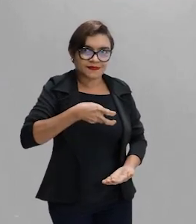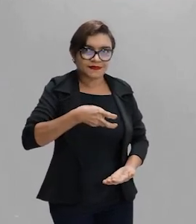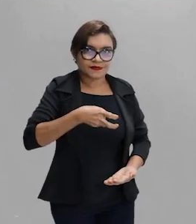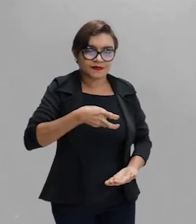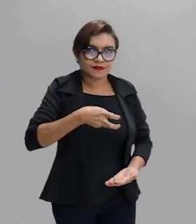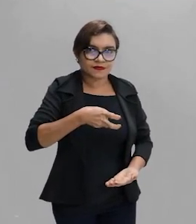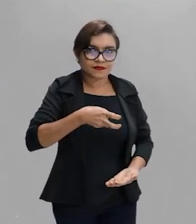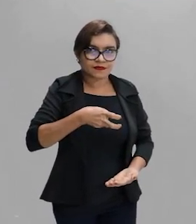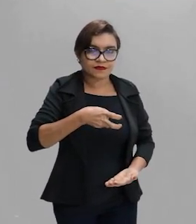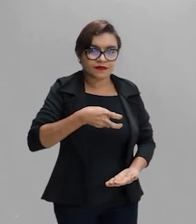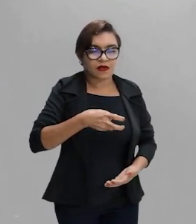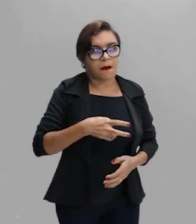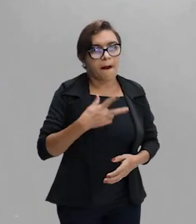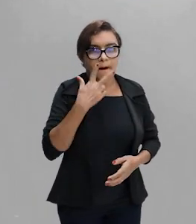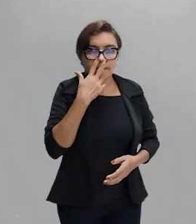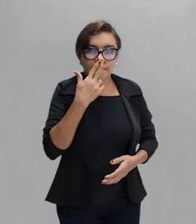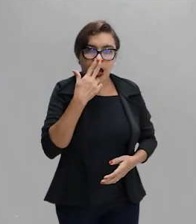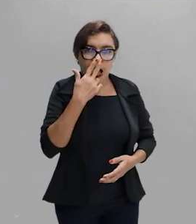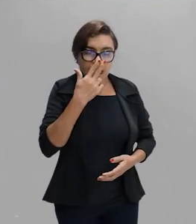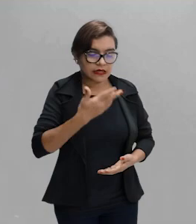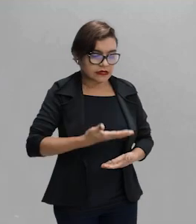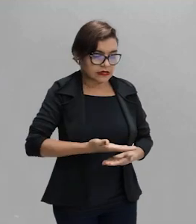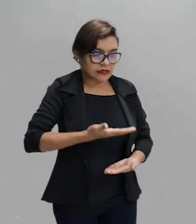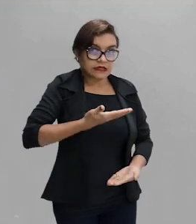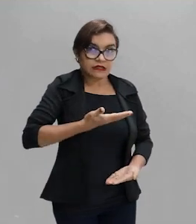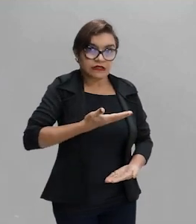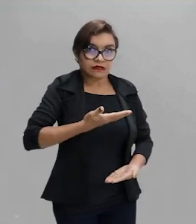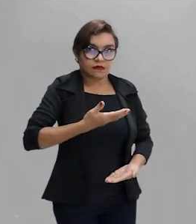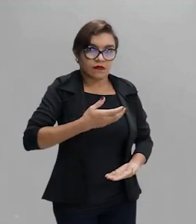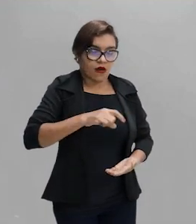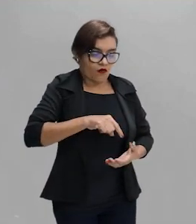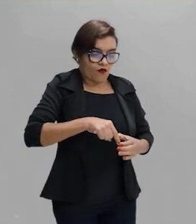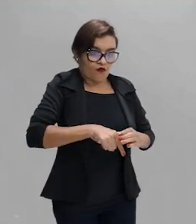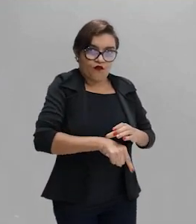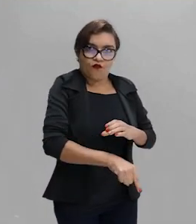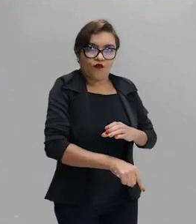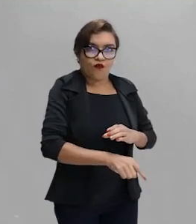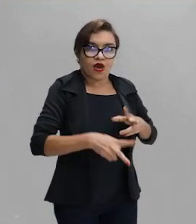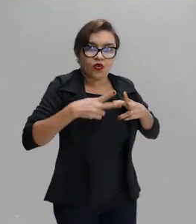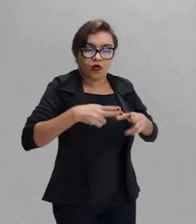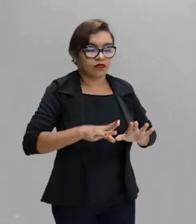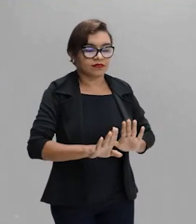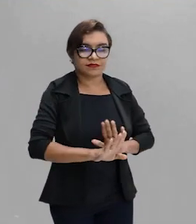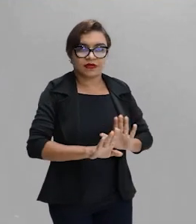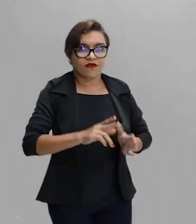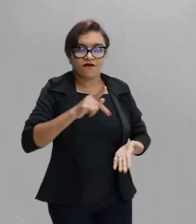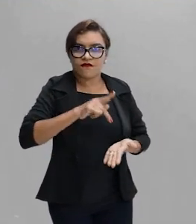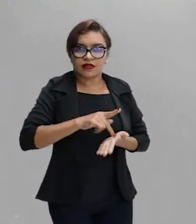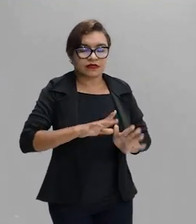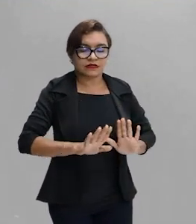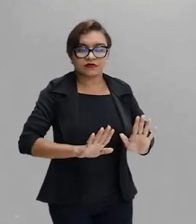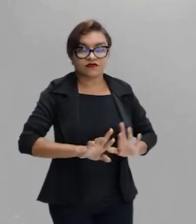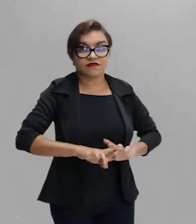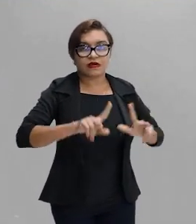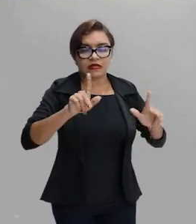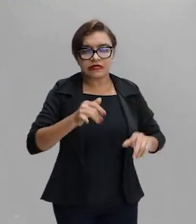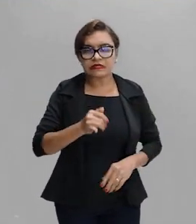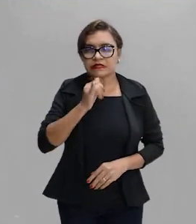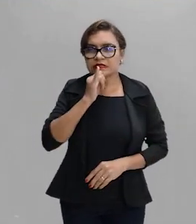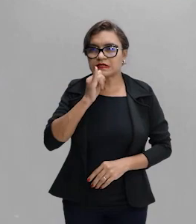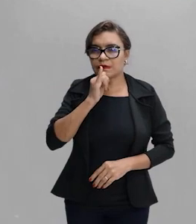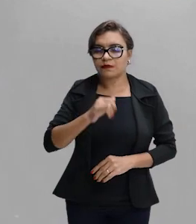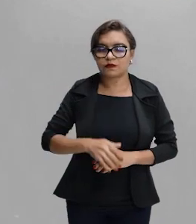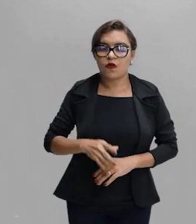ter a mesma profundidade. O que ele vai conseguir ver não é a mesma profundidade real. Um exemplo